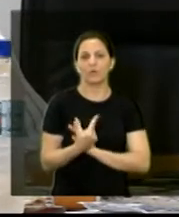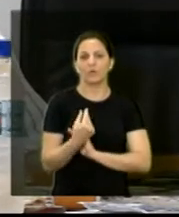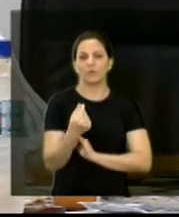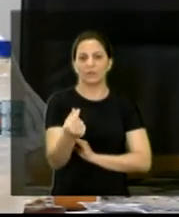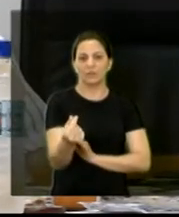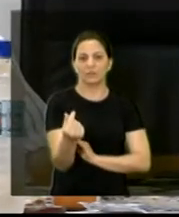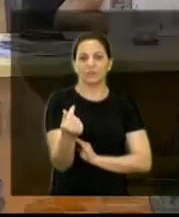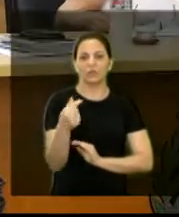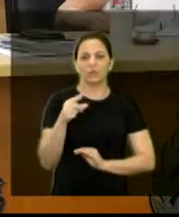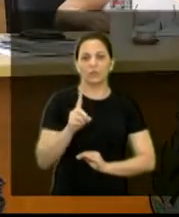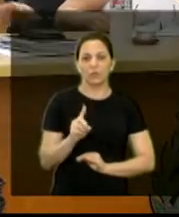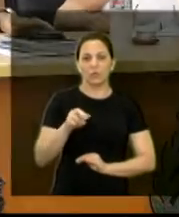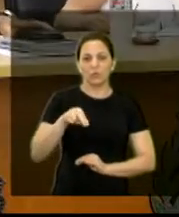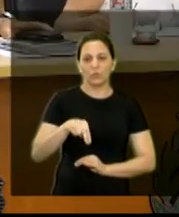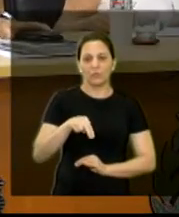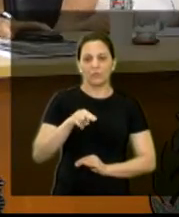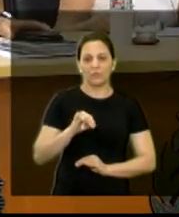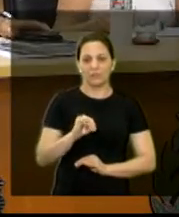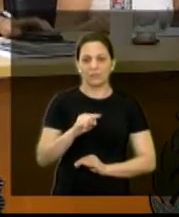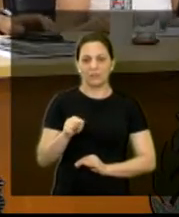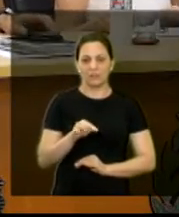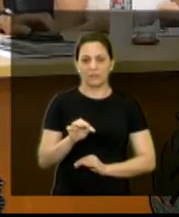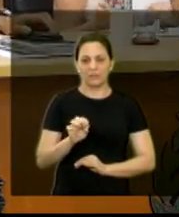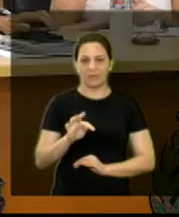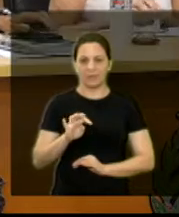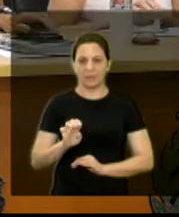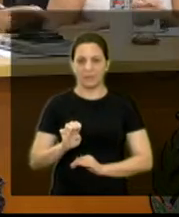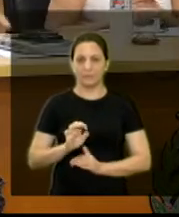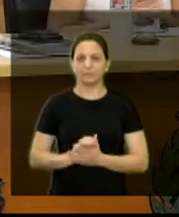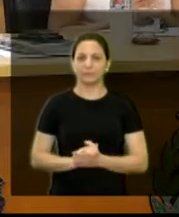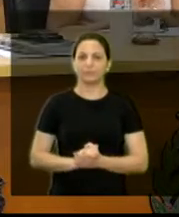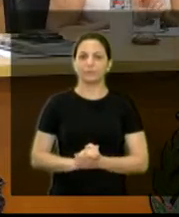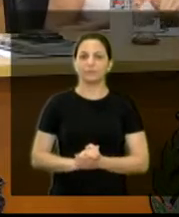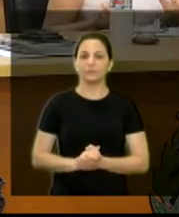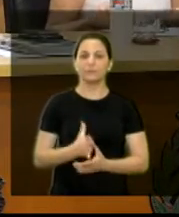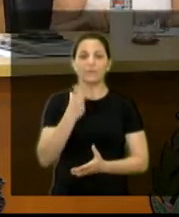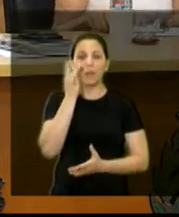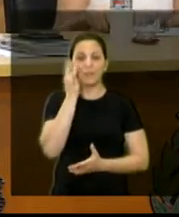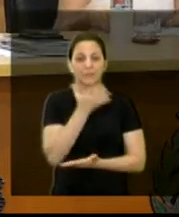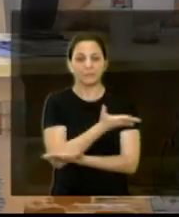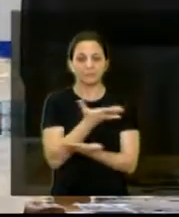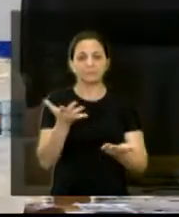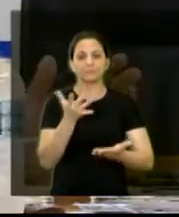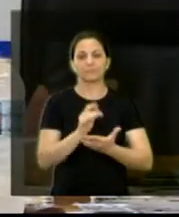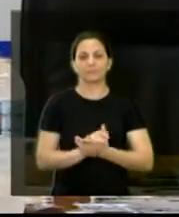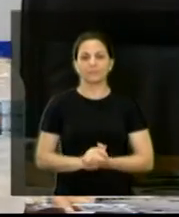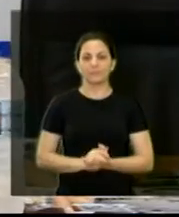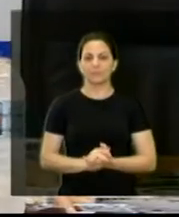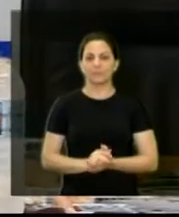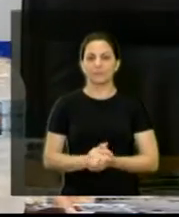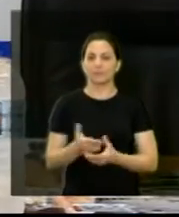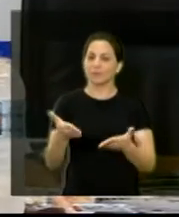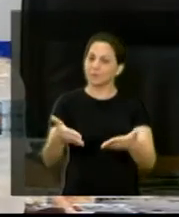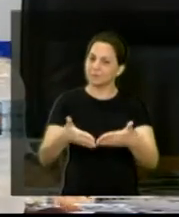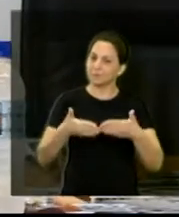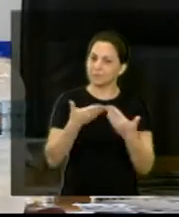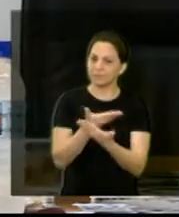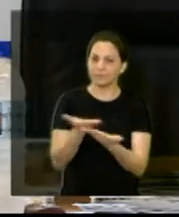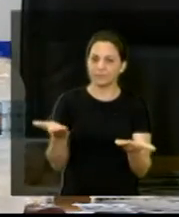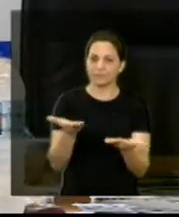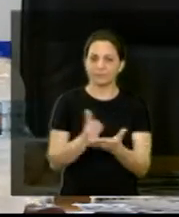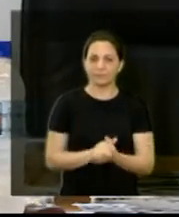Dona Isete Simeone, o vereador Dona Isete Simeone, e a presença de todos vocês. Por favor, então. Obrigado.